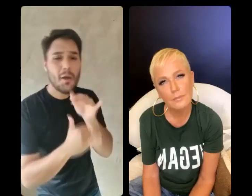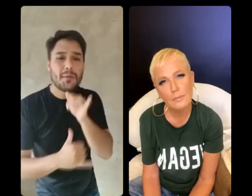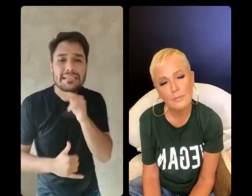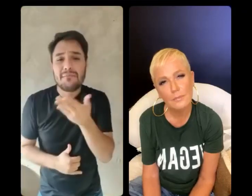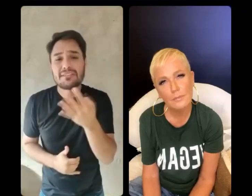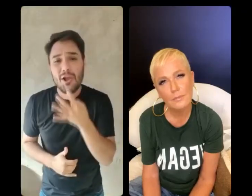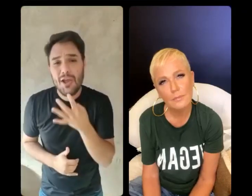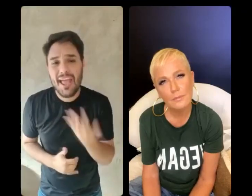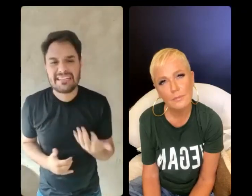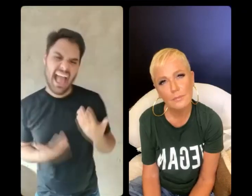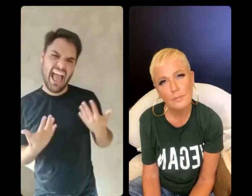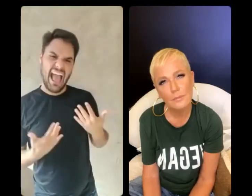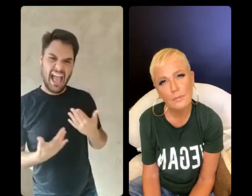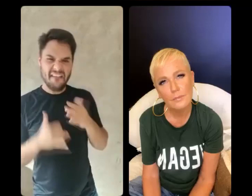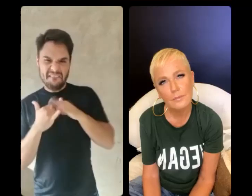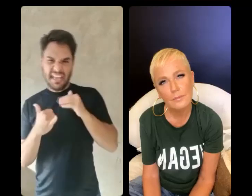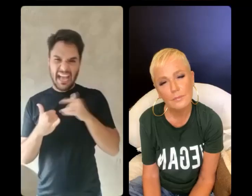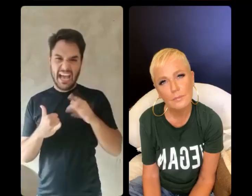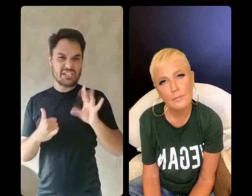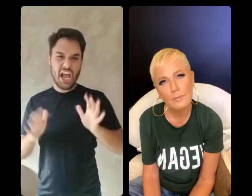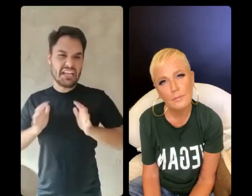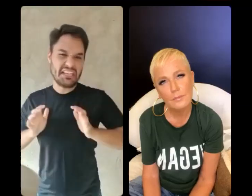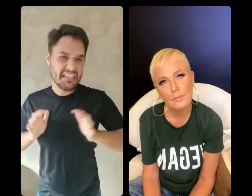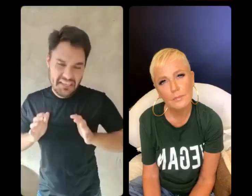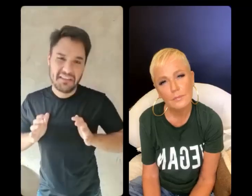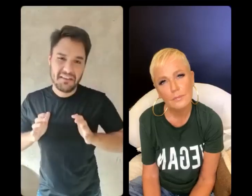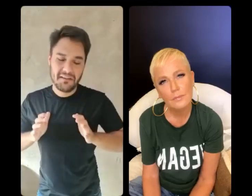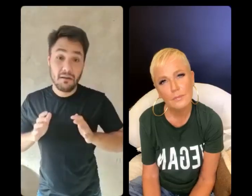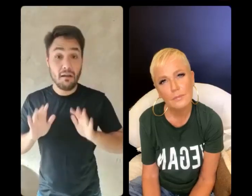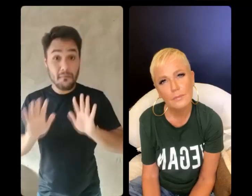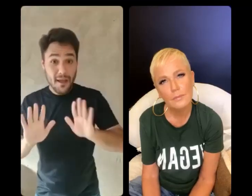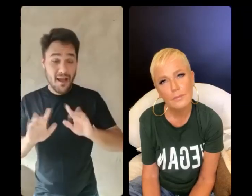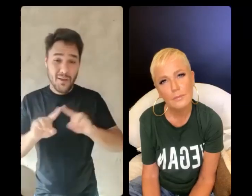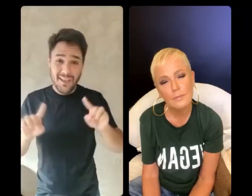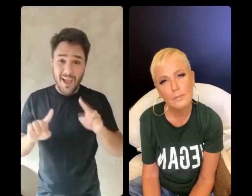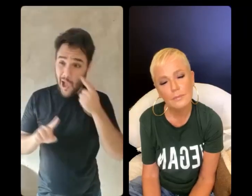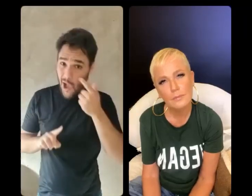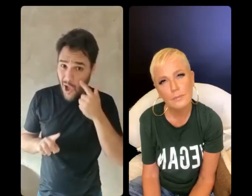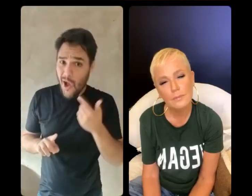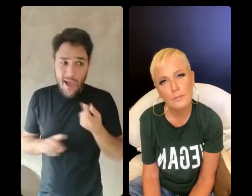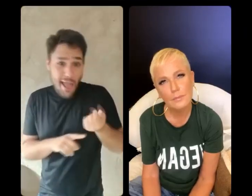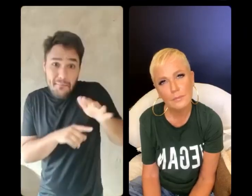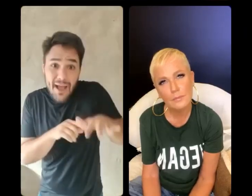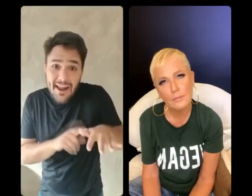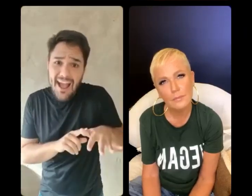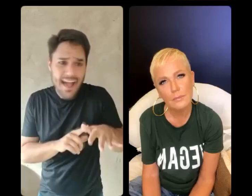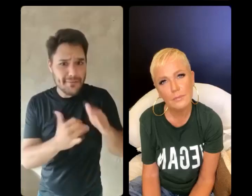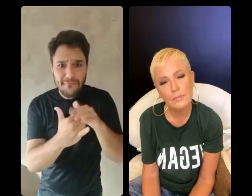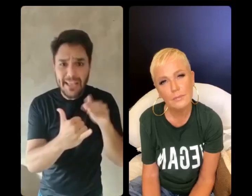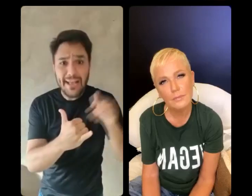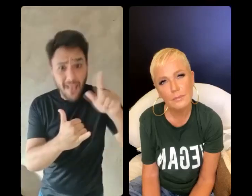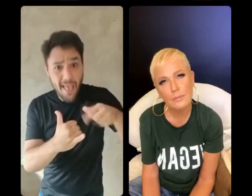pra ser vegano tem que ser rico, né? Começou a... Então, acho que antes da gente falar pra pessoa que, olha, é muito mais barato você ser vegano, né?